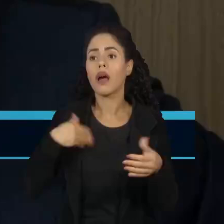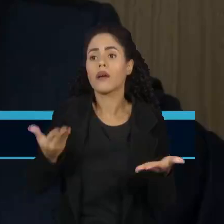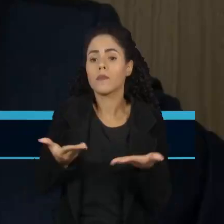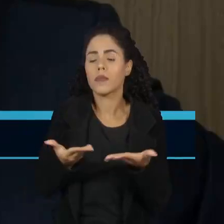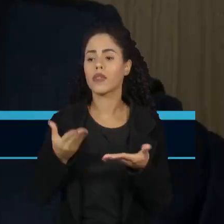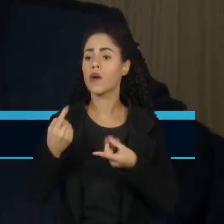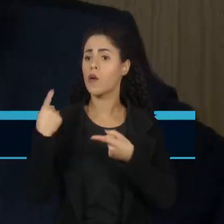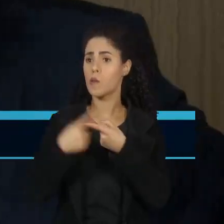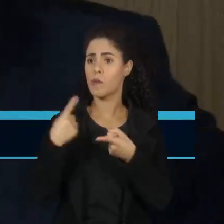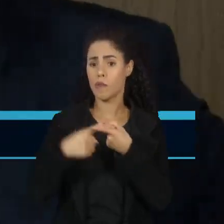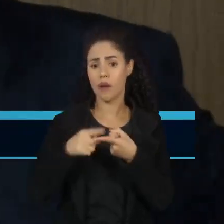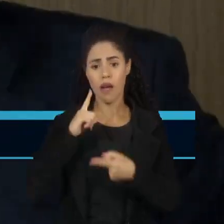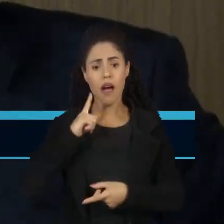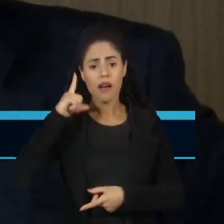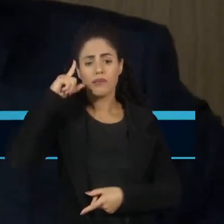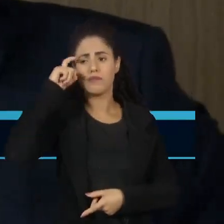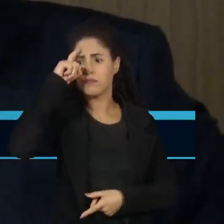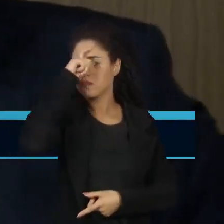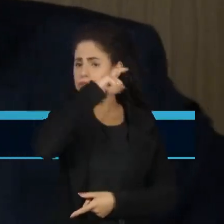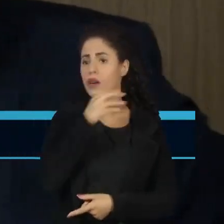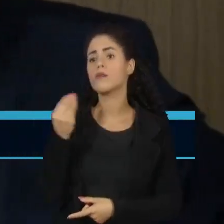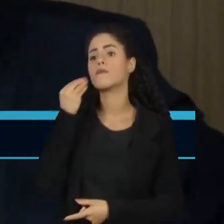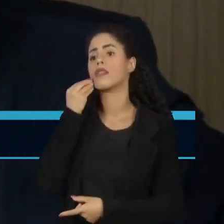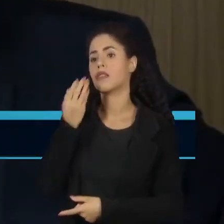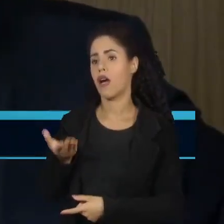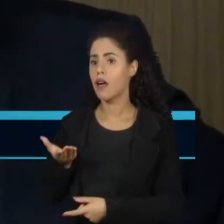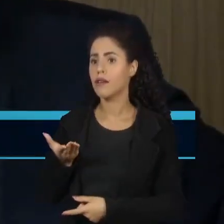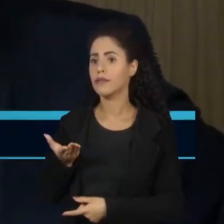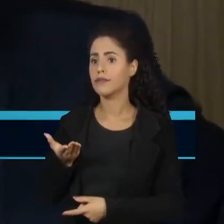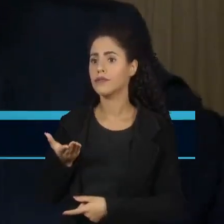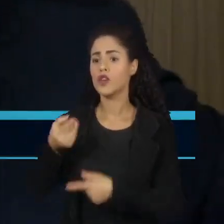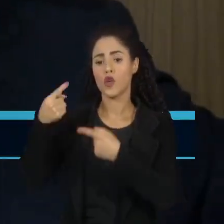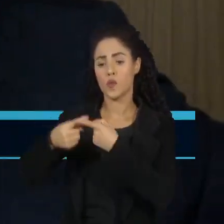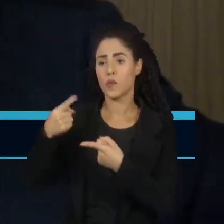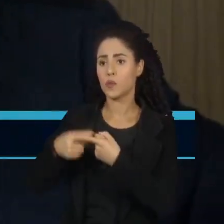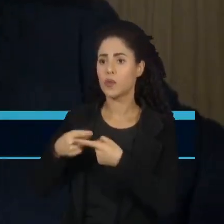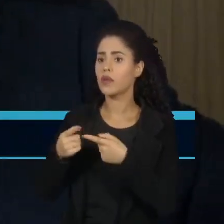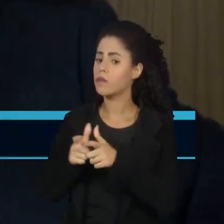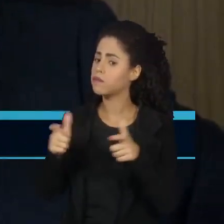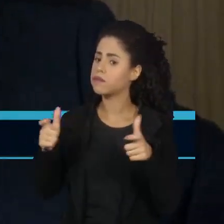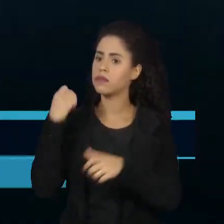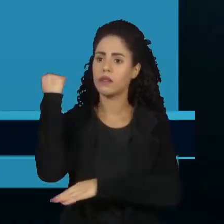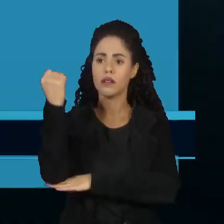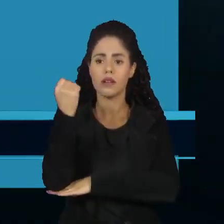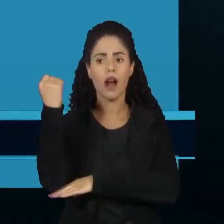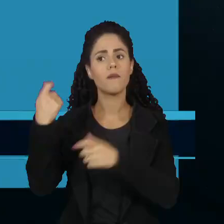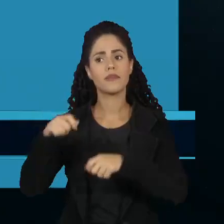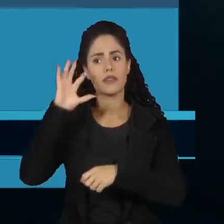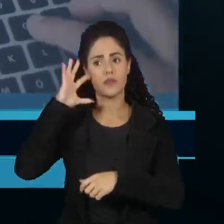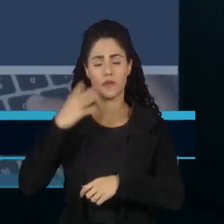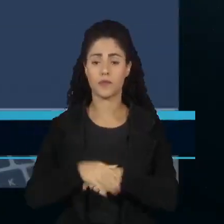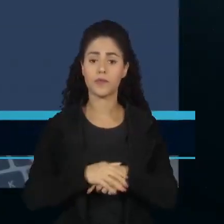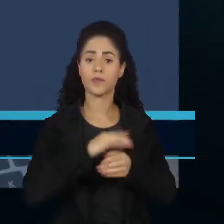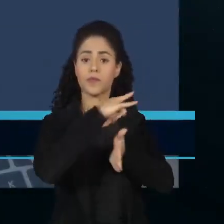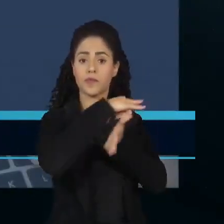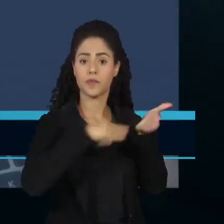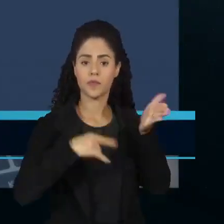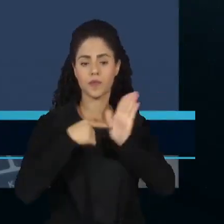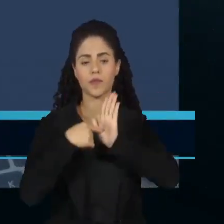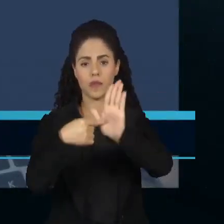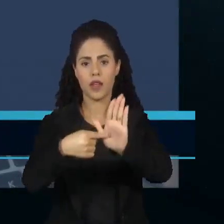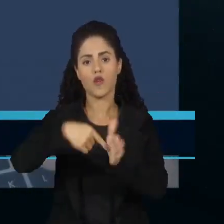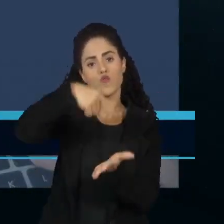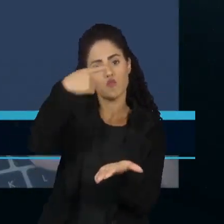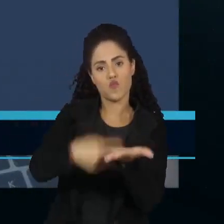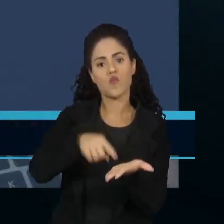maior volume. Em nota, a ANEEL disse que